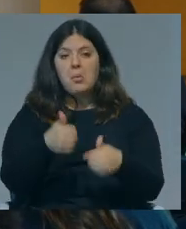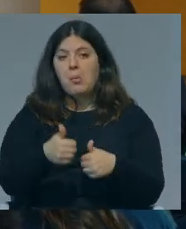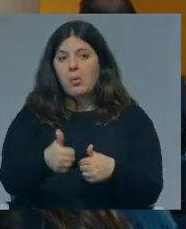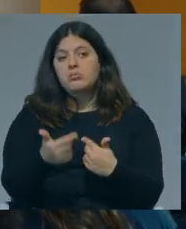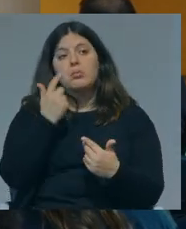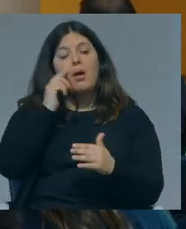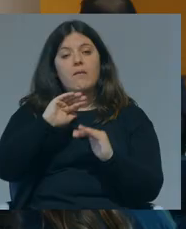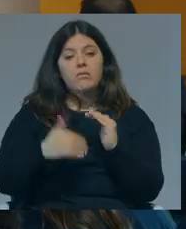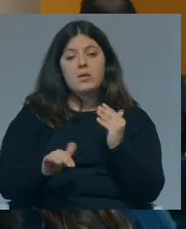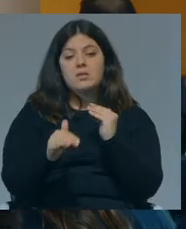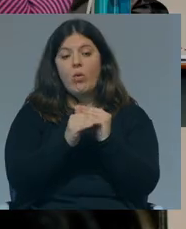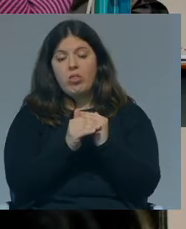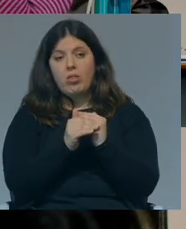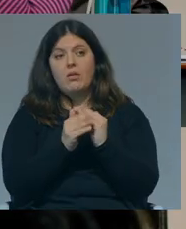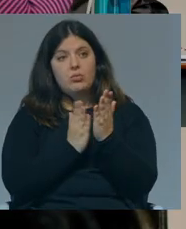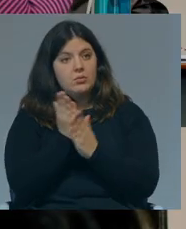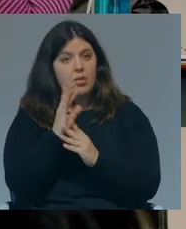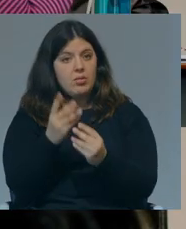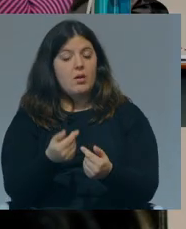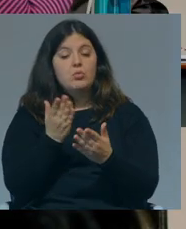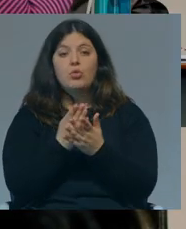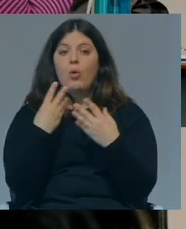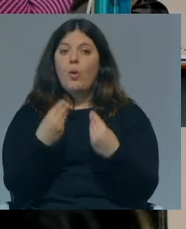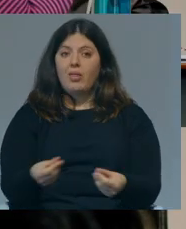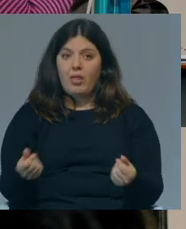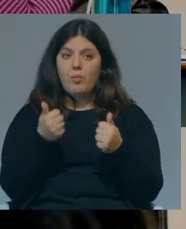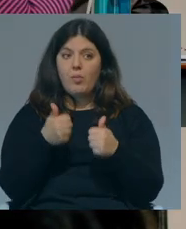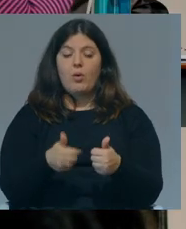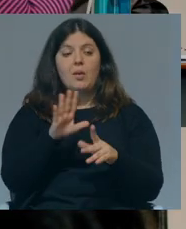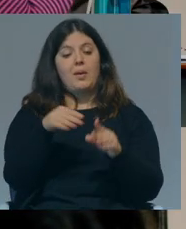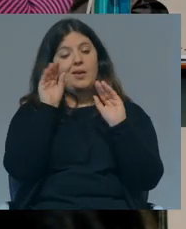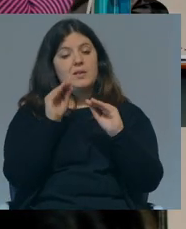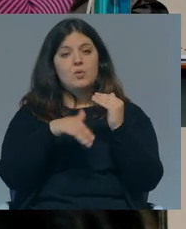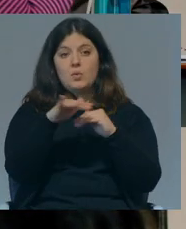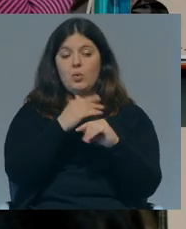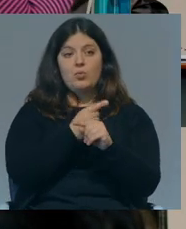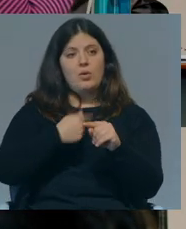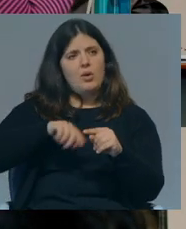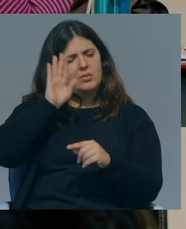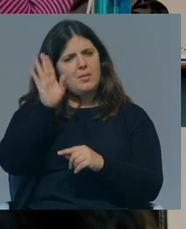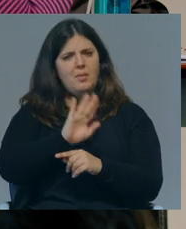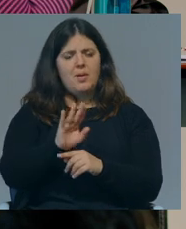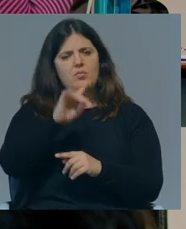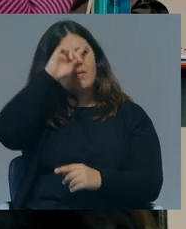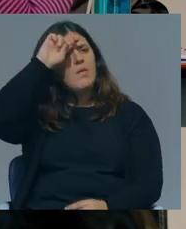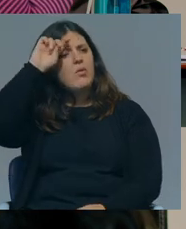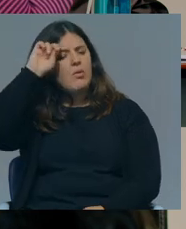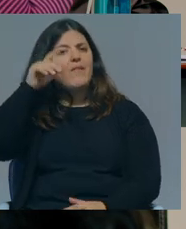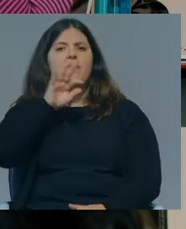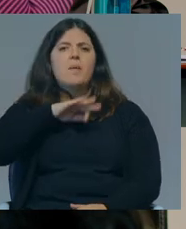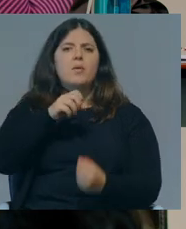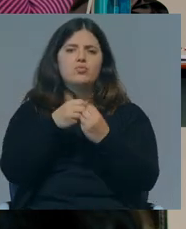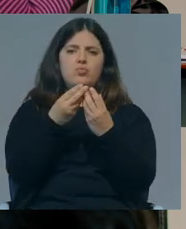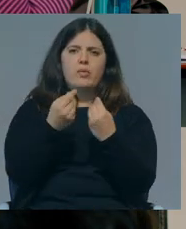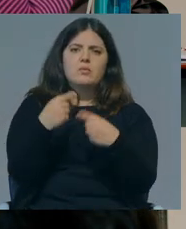acesso à escola, à escola de qualidade, e também ao ensino superior, porque nós sabemos as dificuldades que muitas famílias